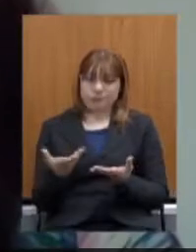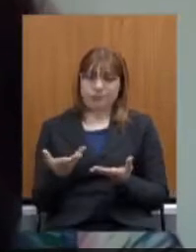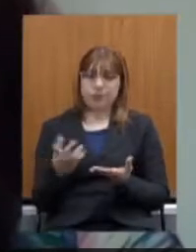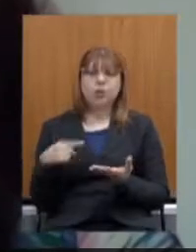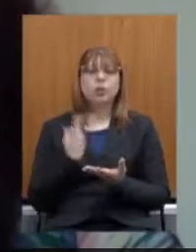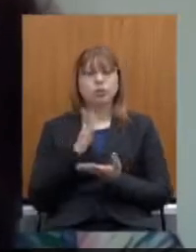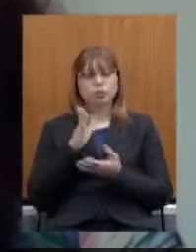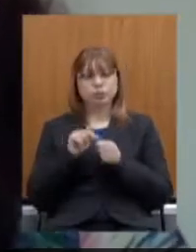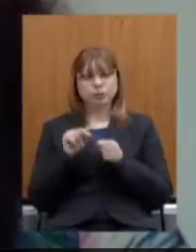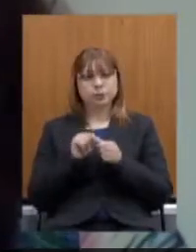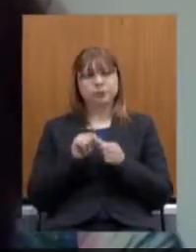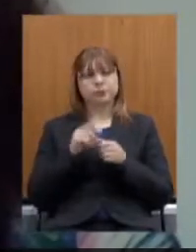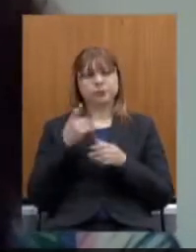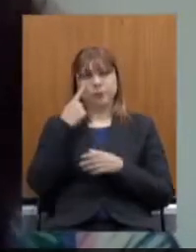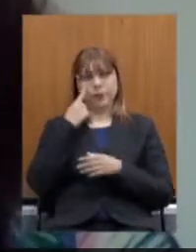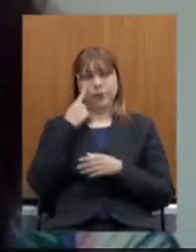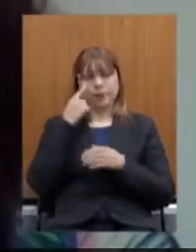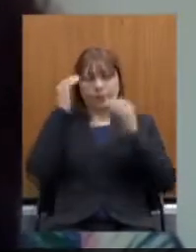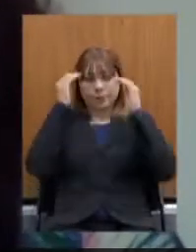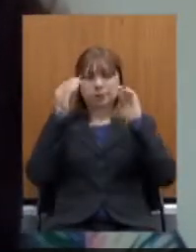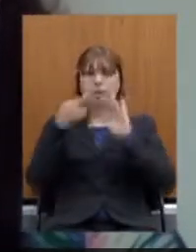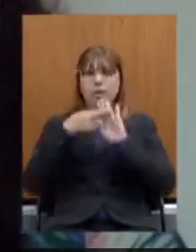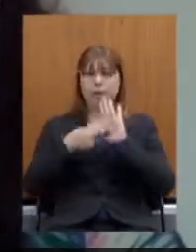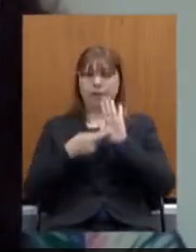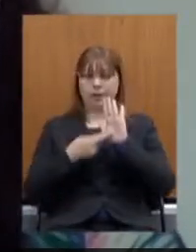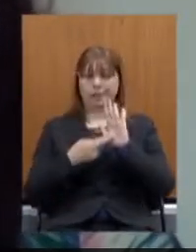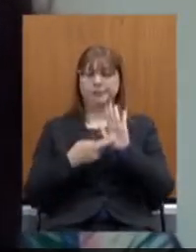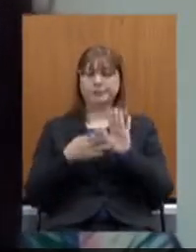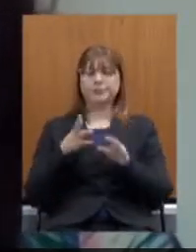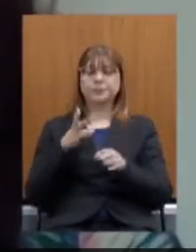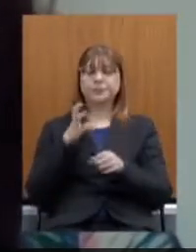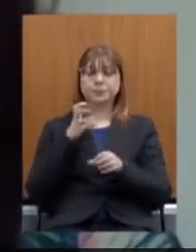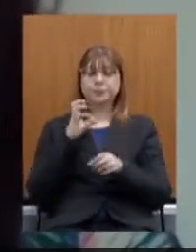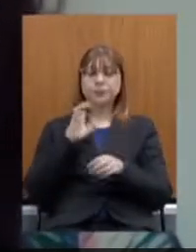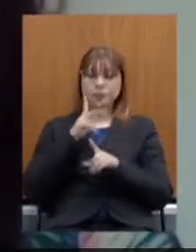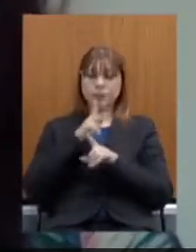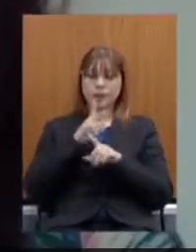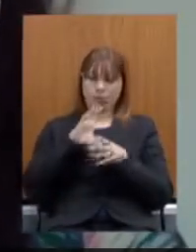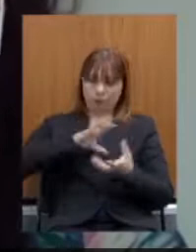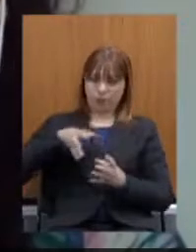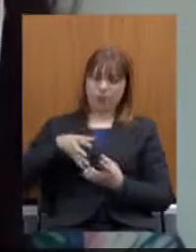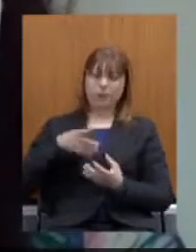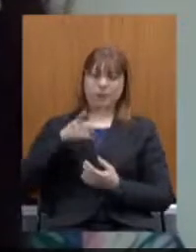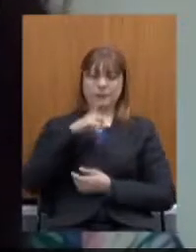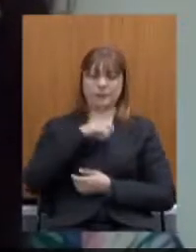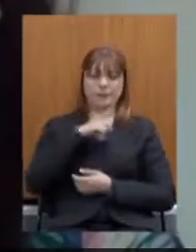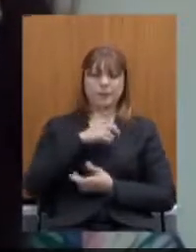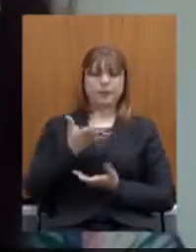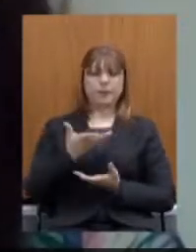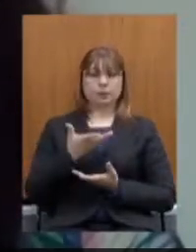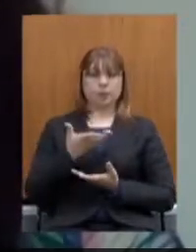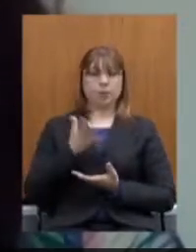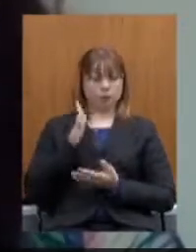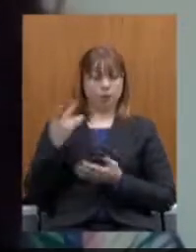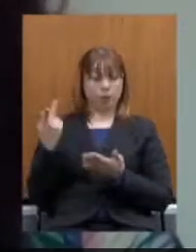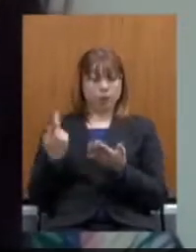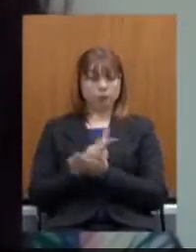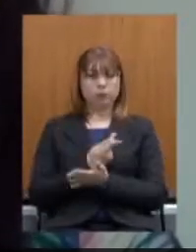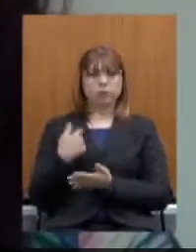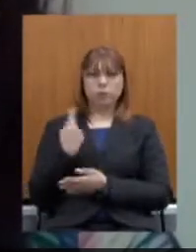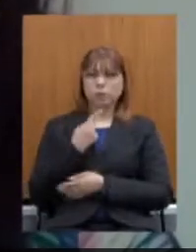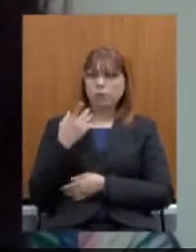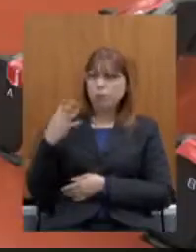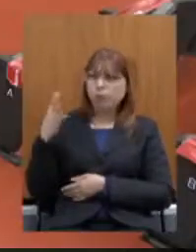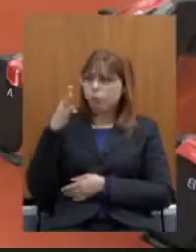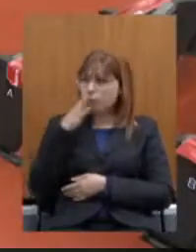regras que estão na reforma. E o resultado é espantoso. Casos concretos de colegas, a pensão